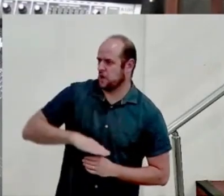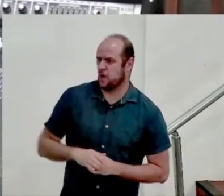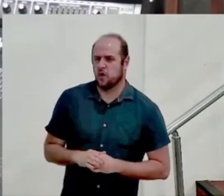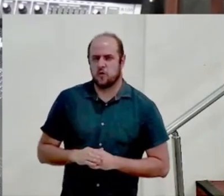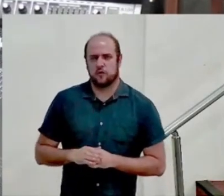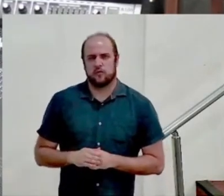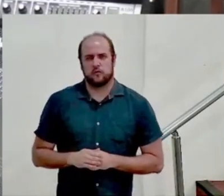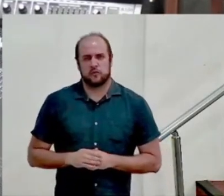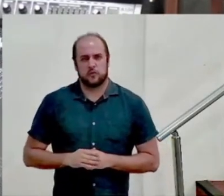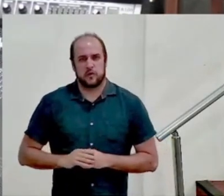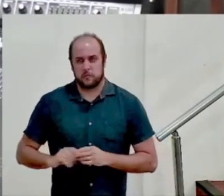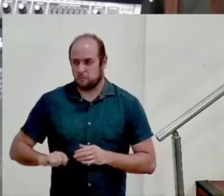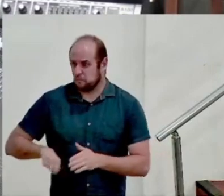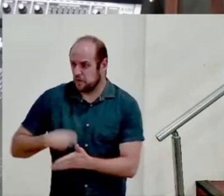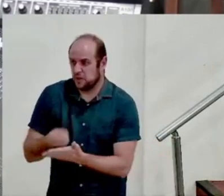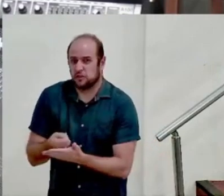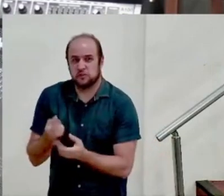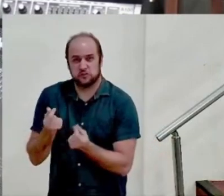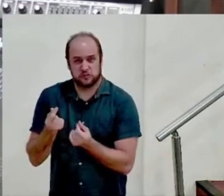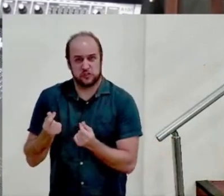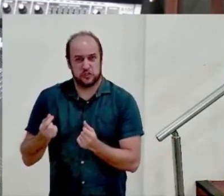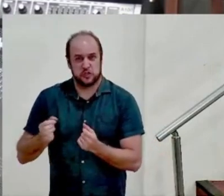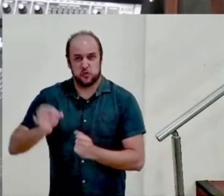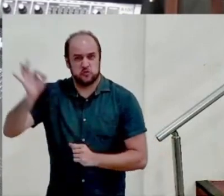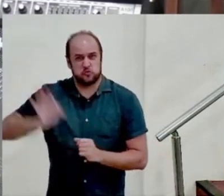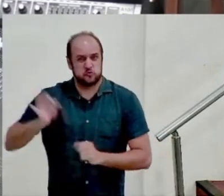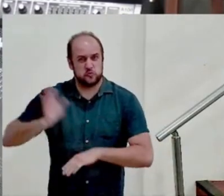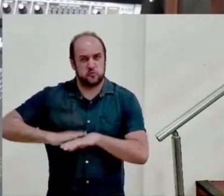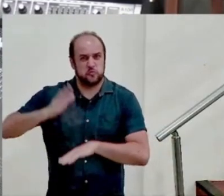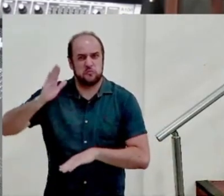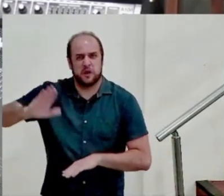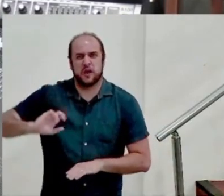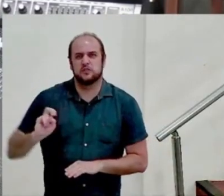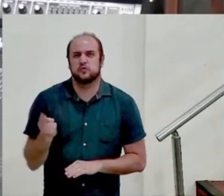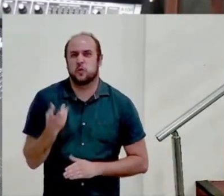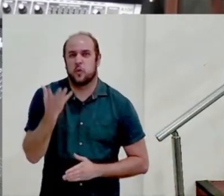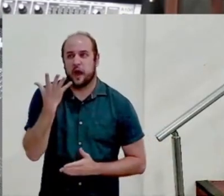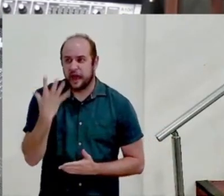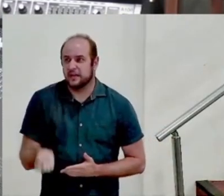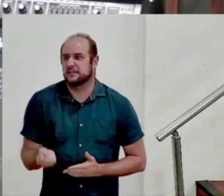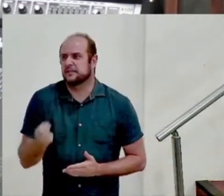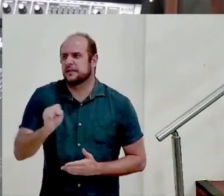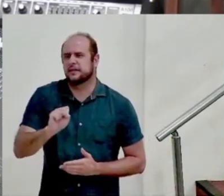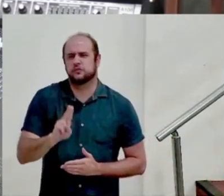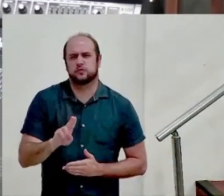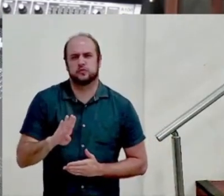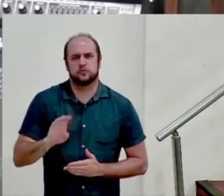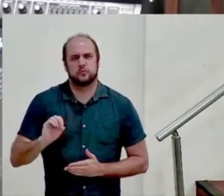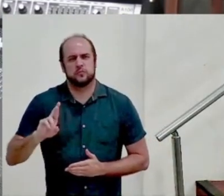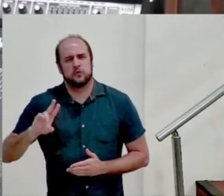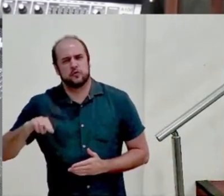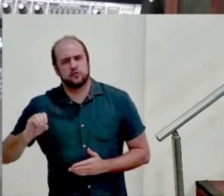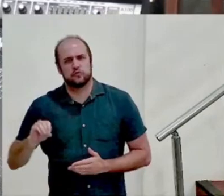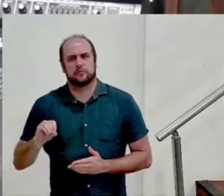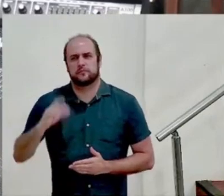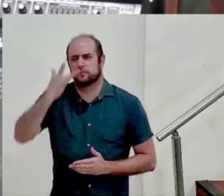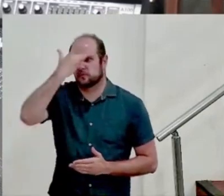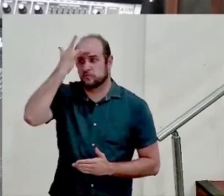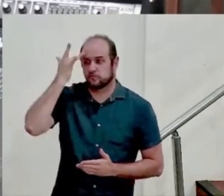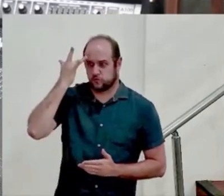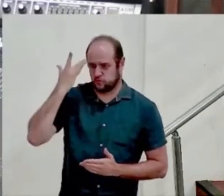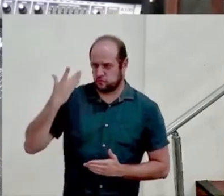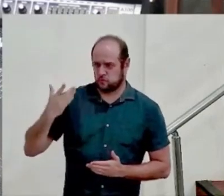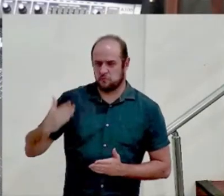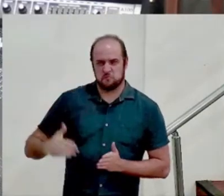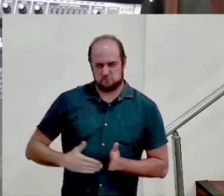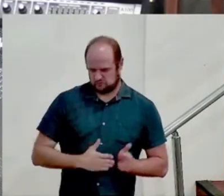empresta o seu dinheiro com usura, nem aceita suborno contra o inocente. Quem deste modo procede não